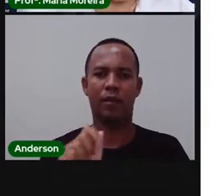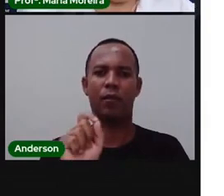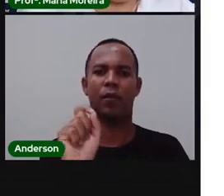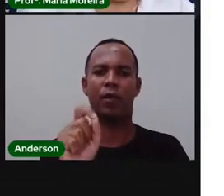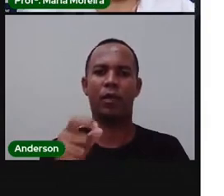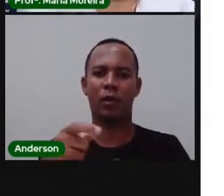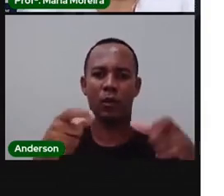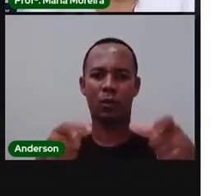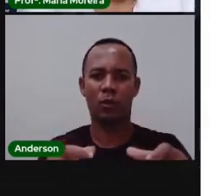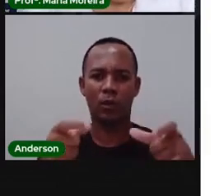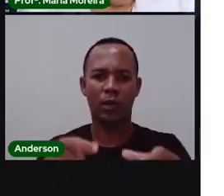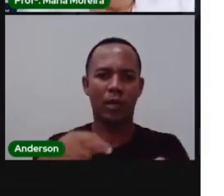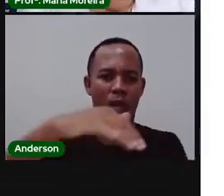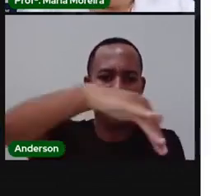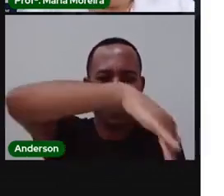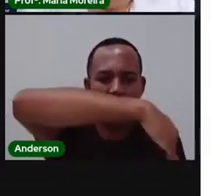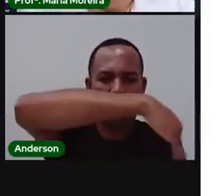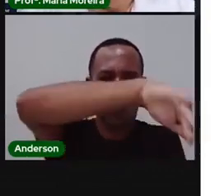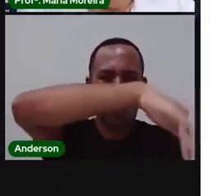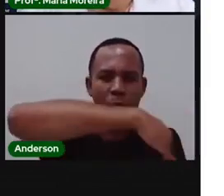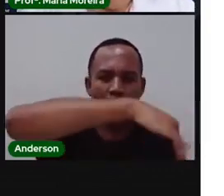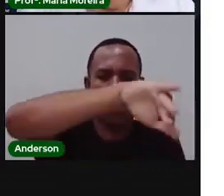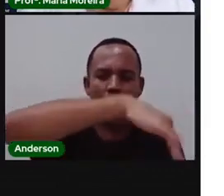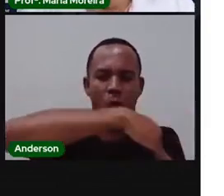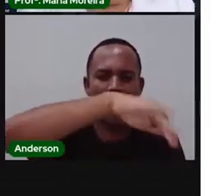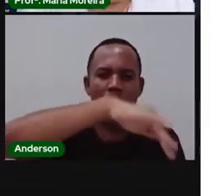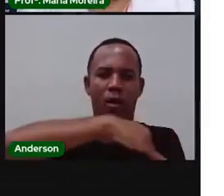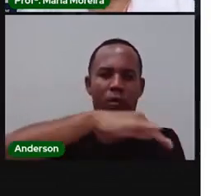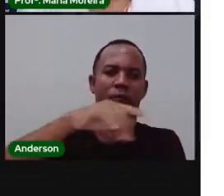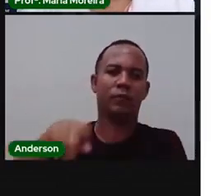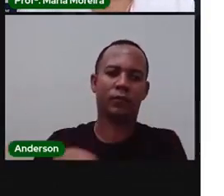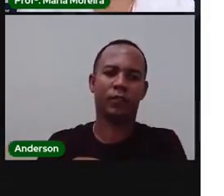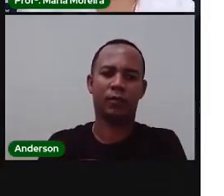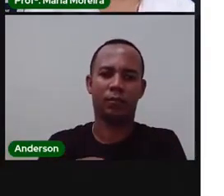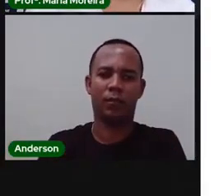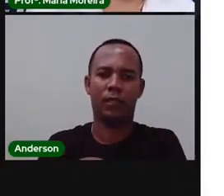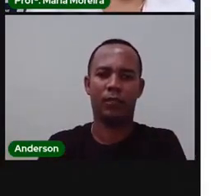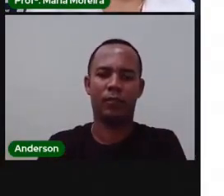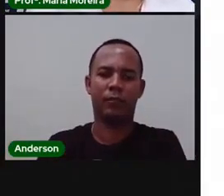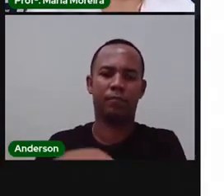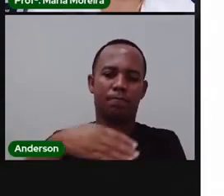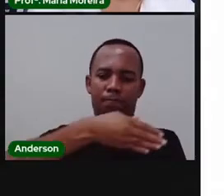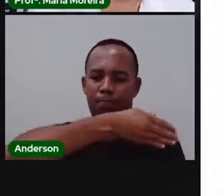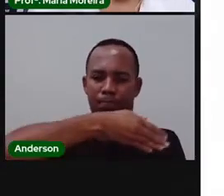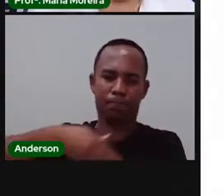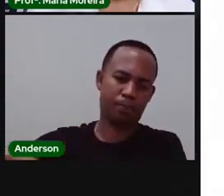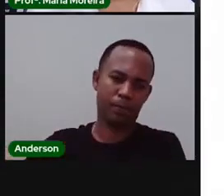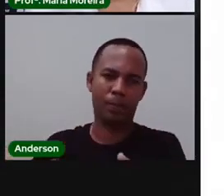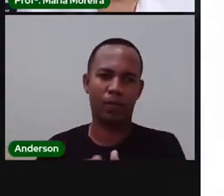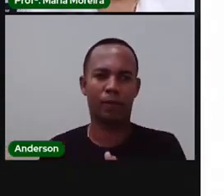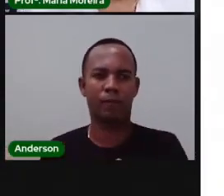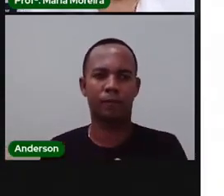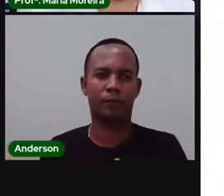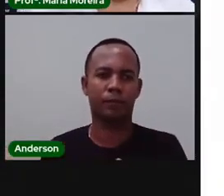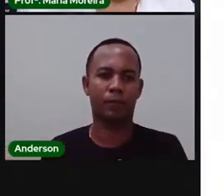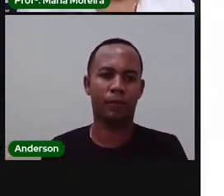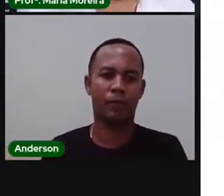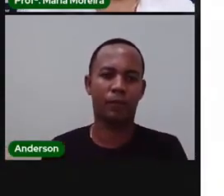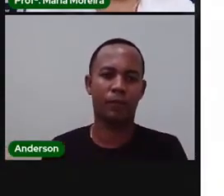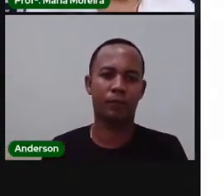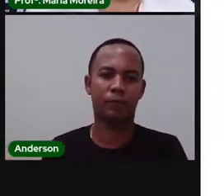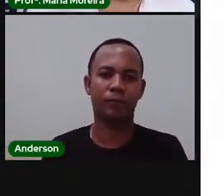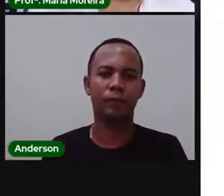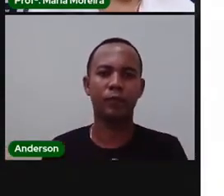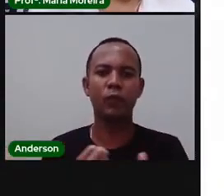cruzamento da Maria Quitéria, da avenida Maria Quitéria, com a de Acuna Vargas, que hoje não necessariamente é mais o